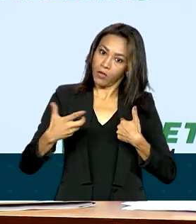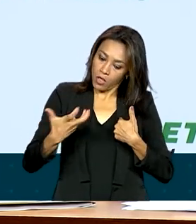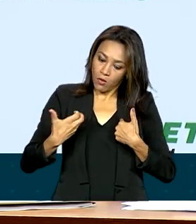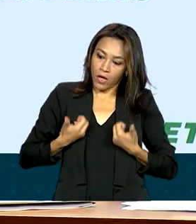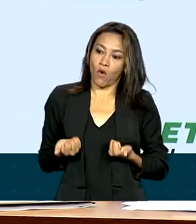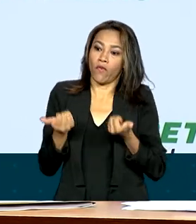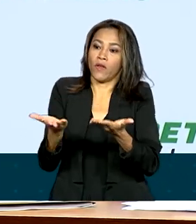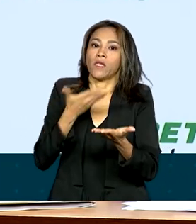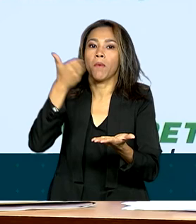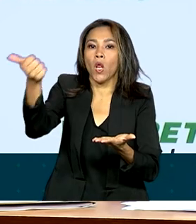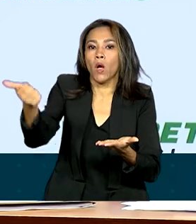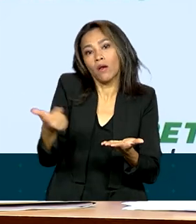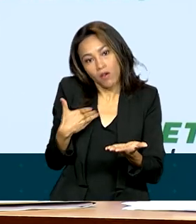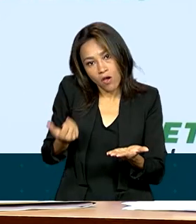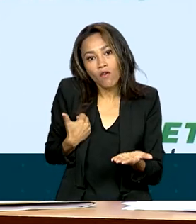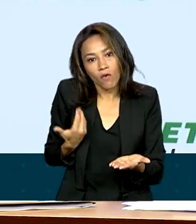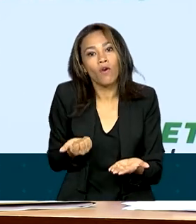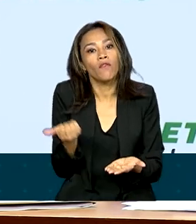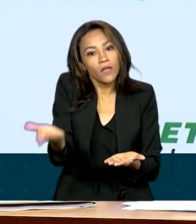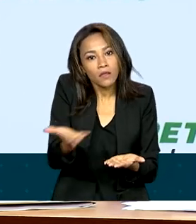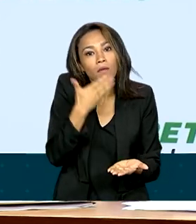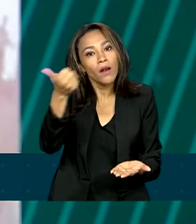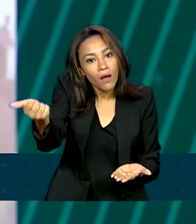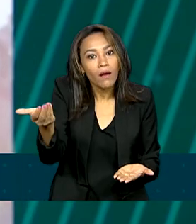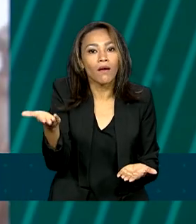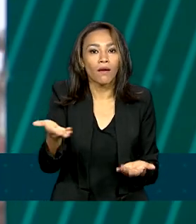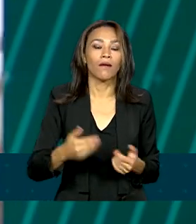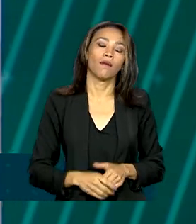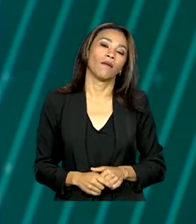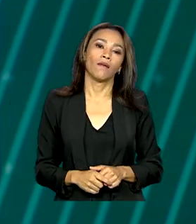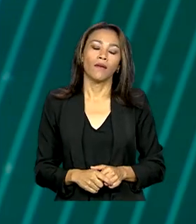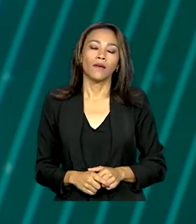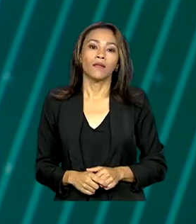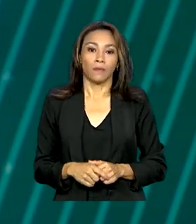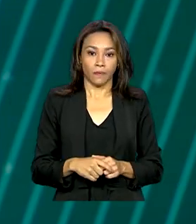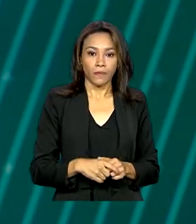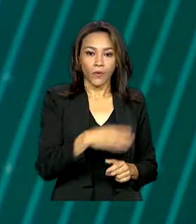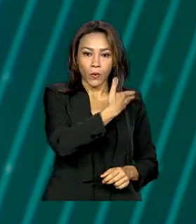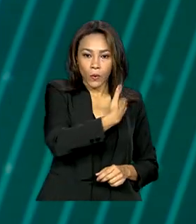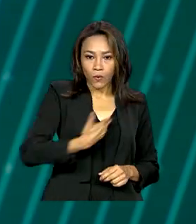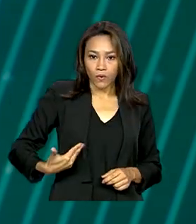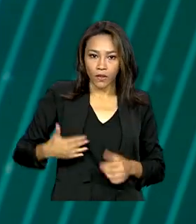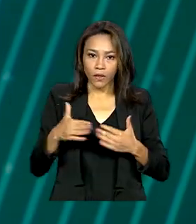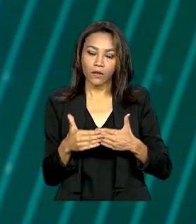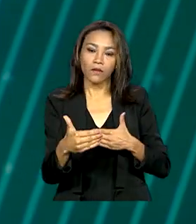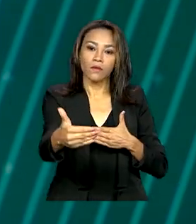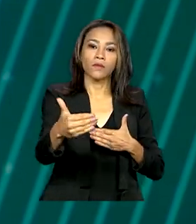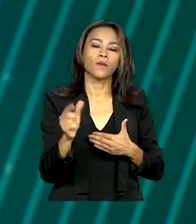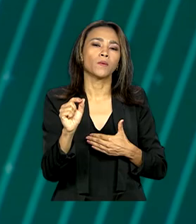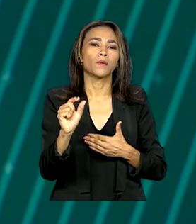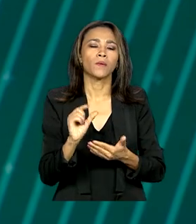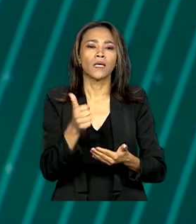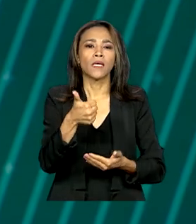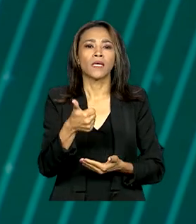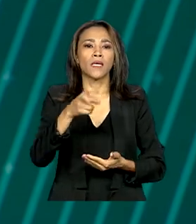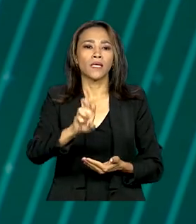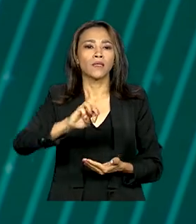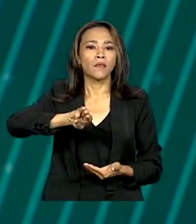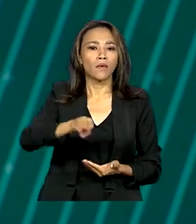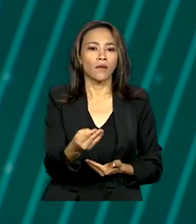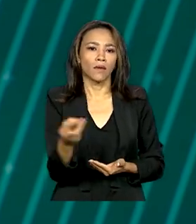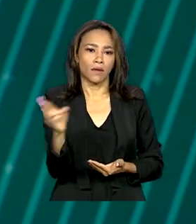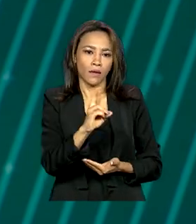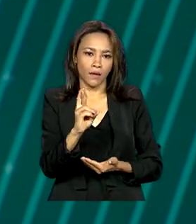uma condição melhor, eu vou oferecer, eu não vou perder esse cliente. O governo vai liberar 15 milhões de reais para reestruturar